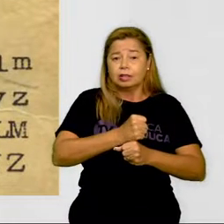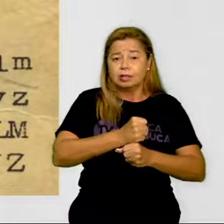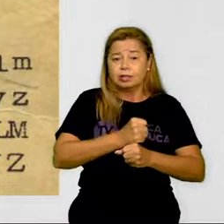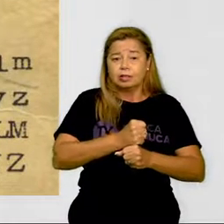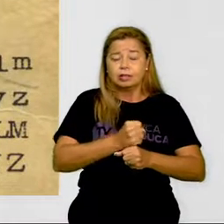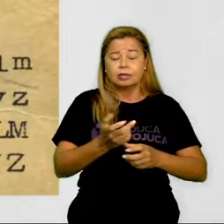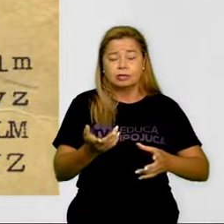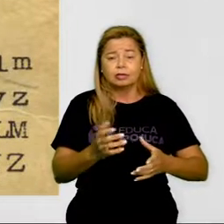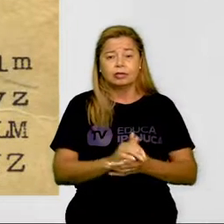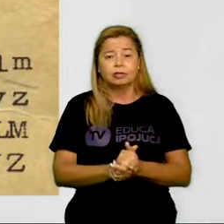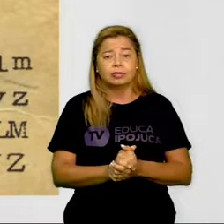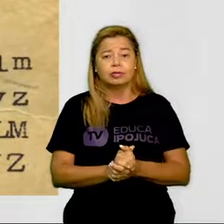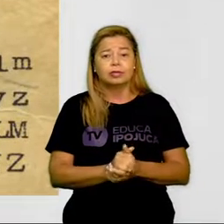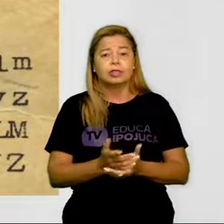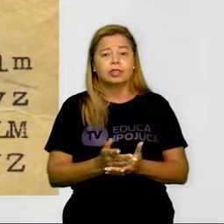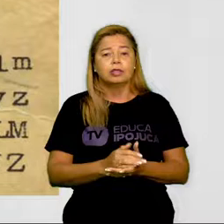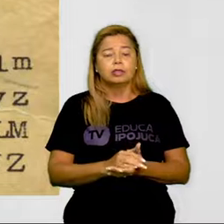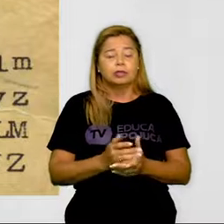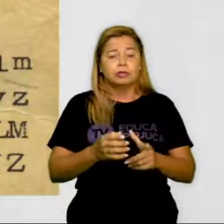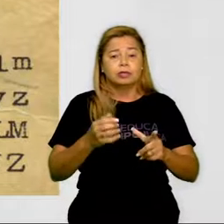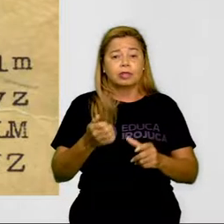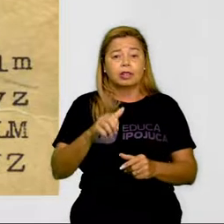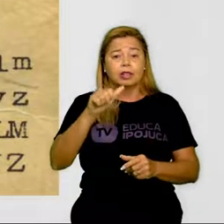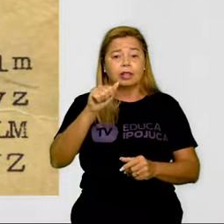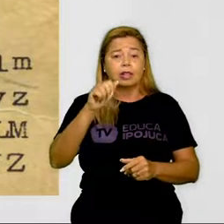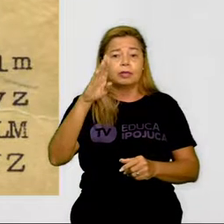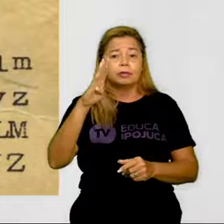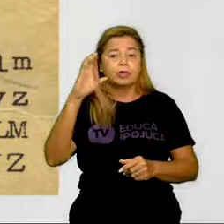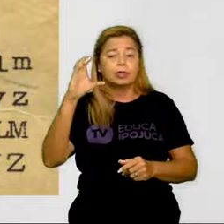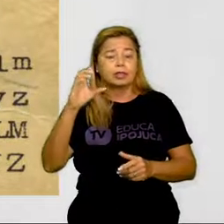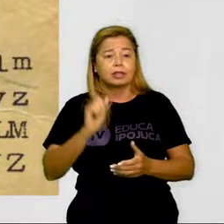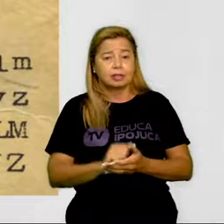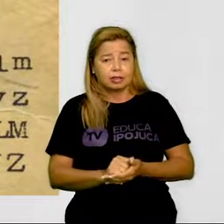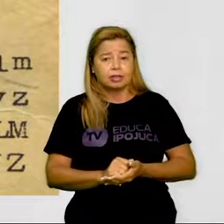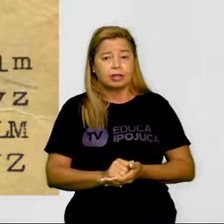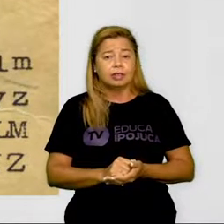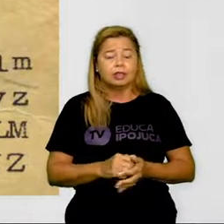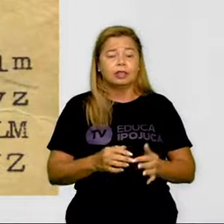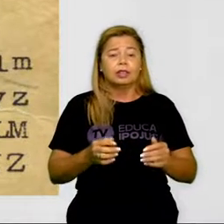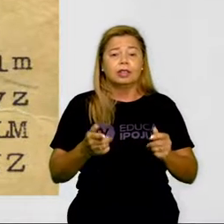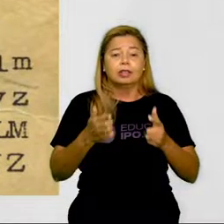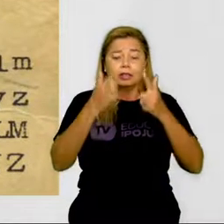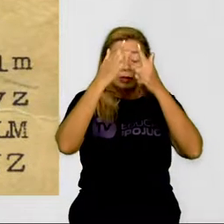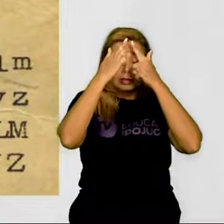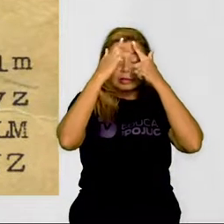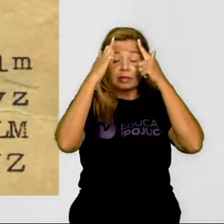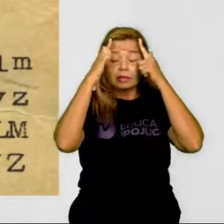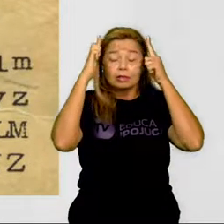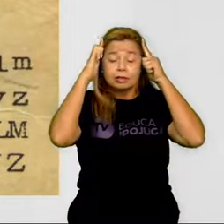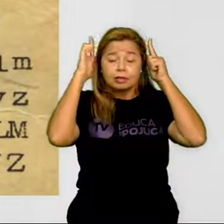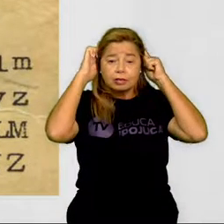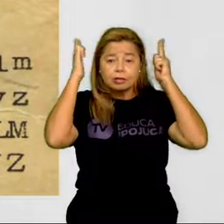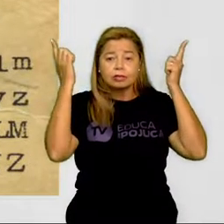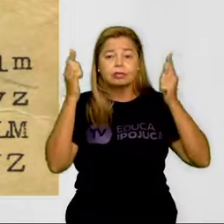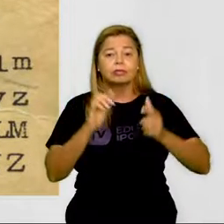veja, Alfabeto grego, se você está lendo aí. Olha como os gregos começaram, né? Eles escreviam.